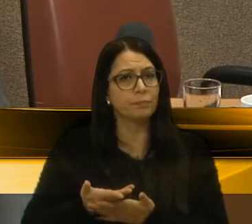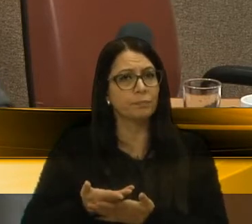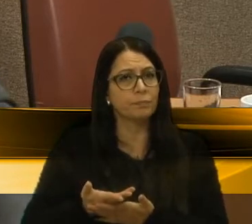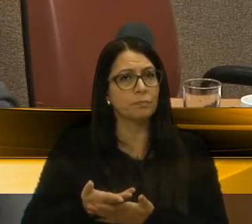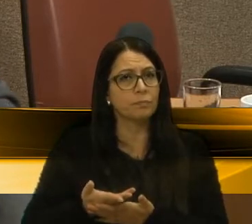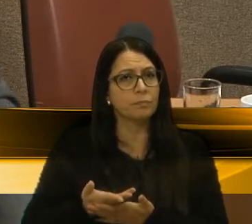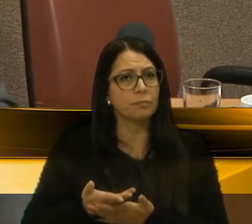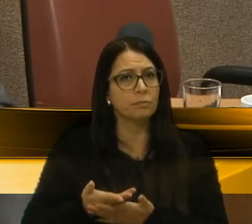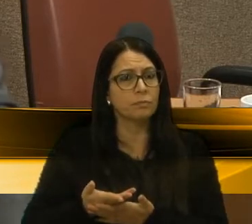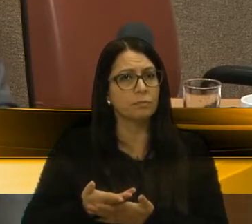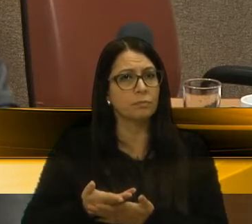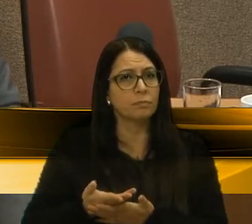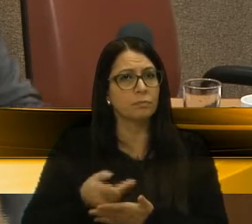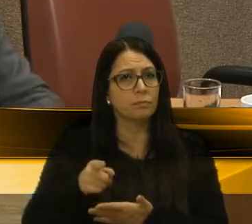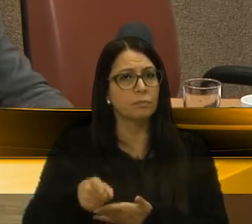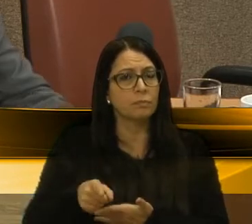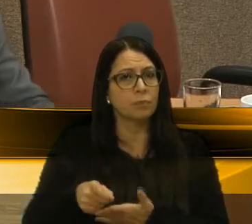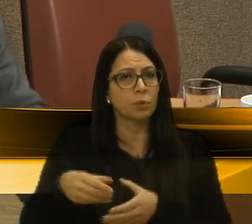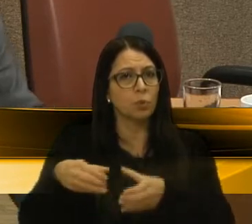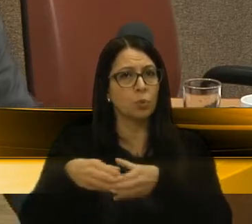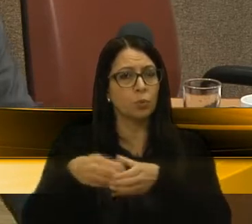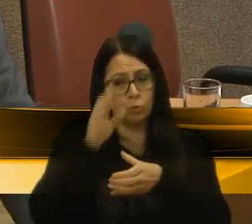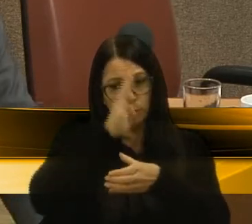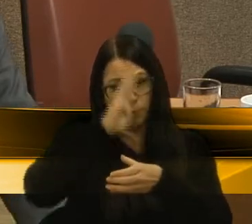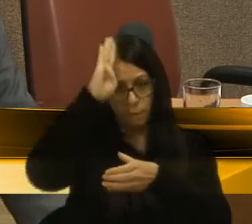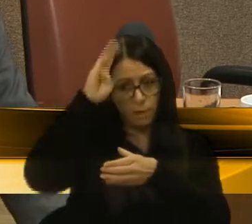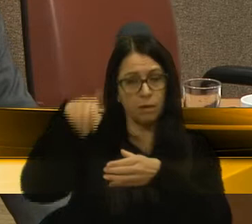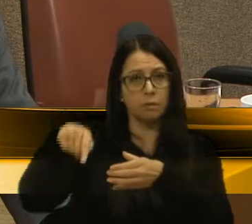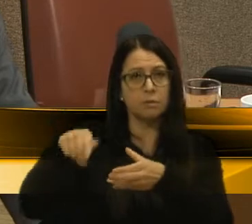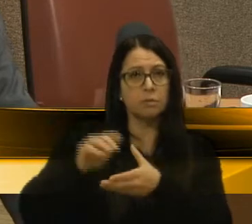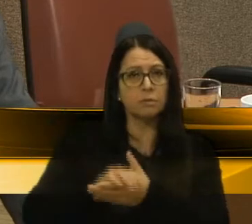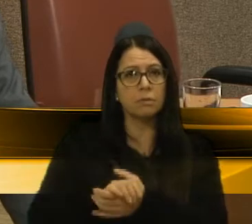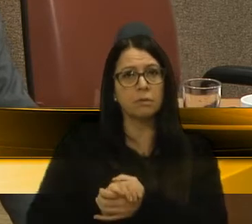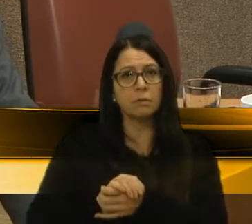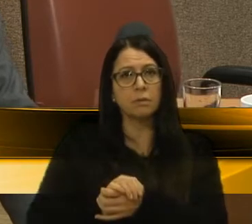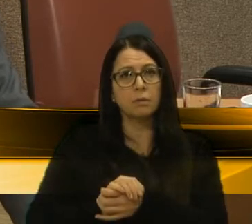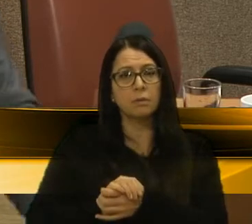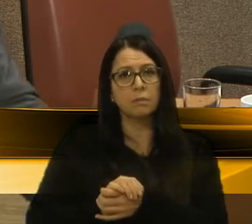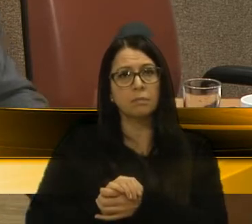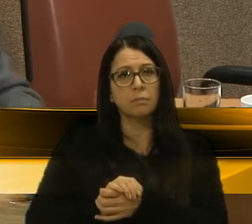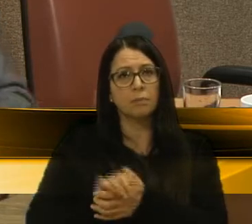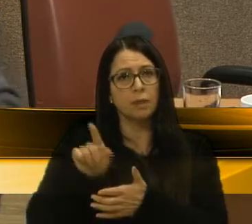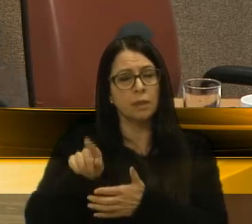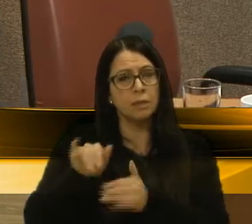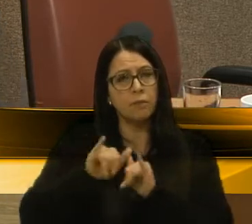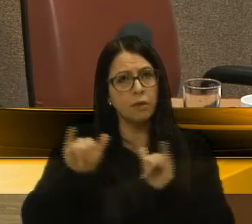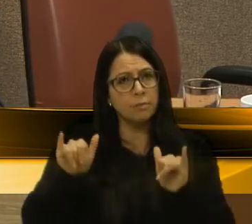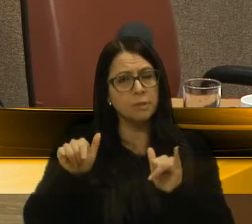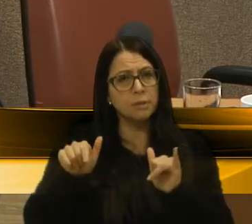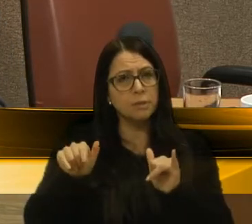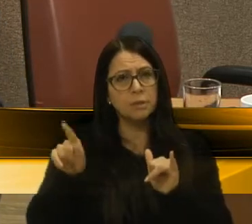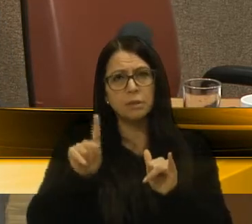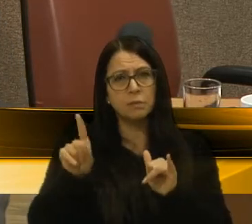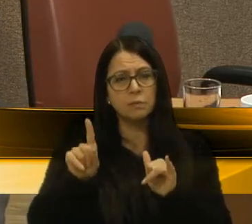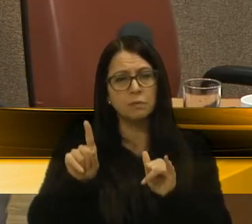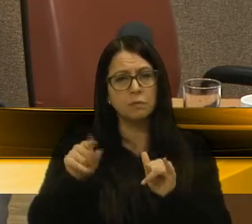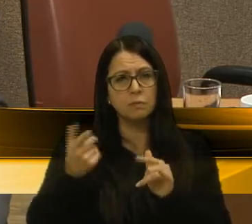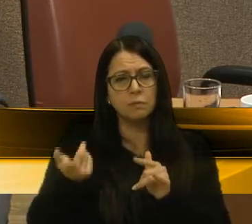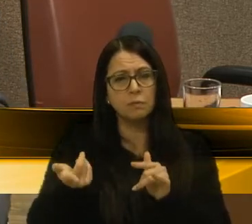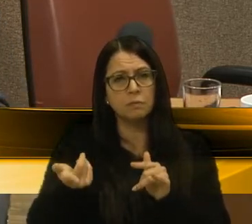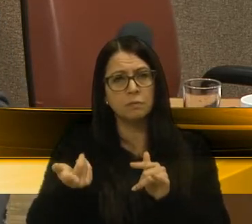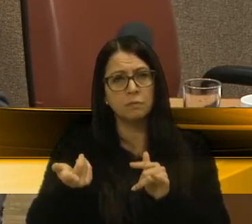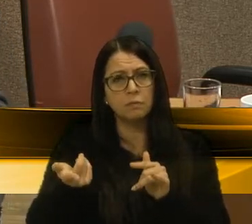sendo o corpo de bombeiros, essa informação não seria devida